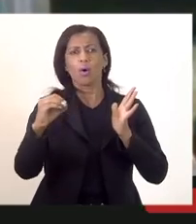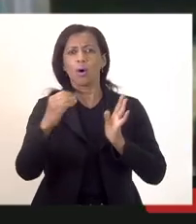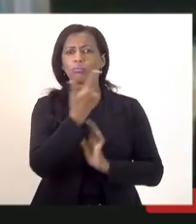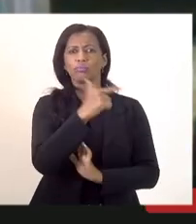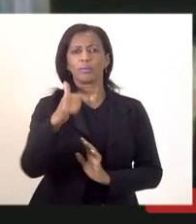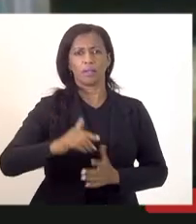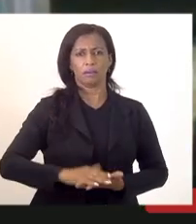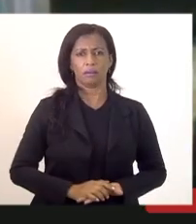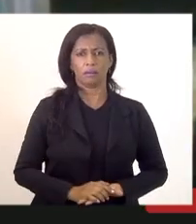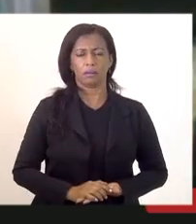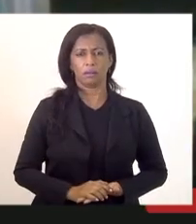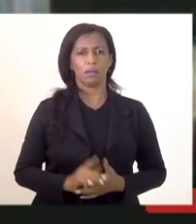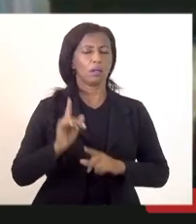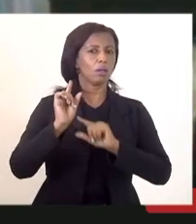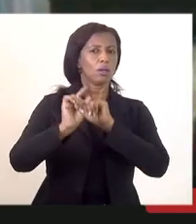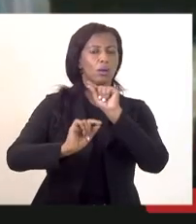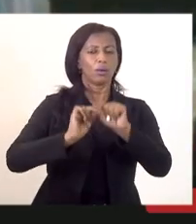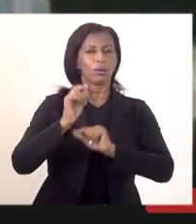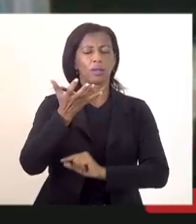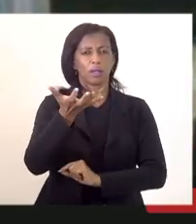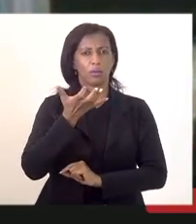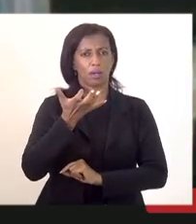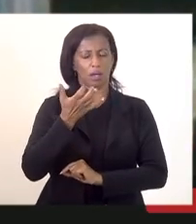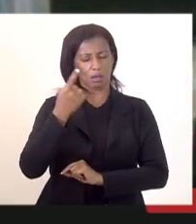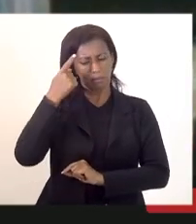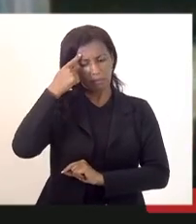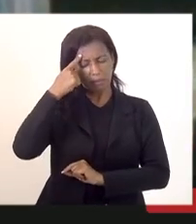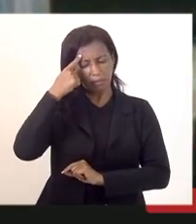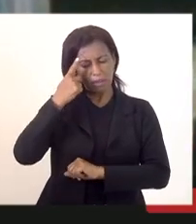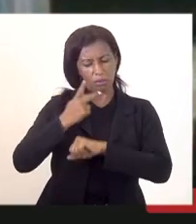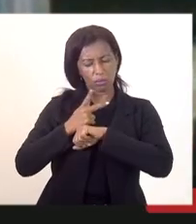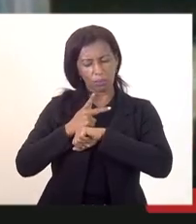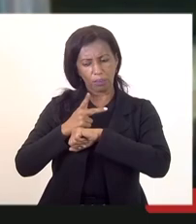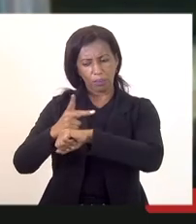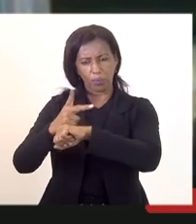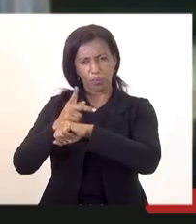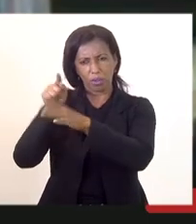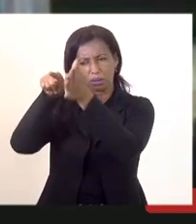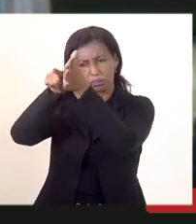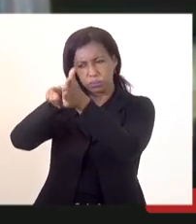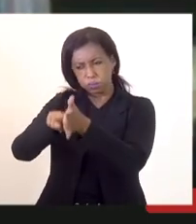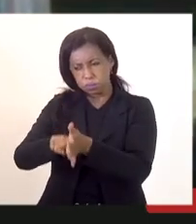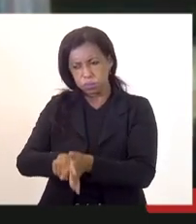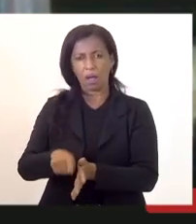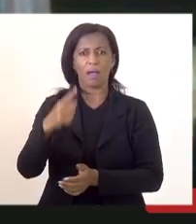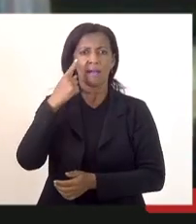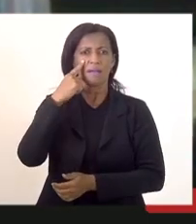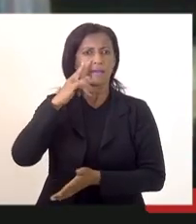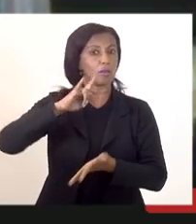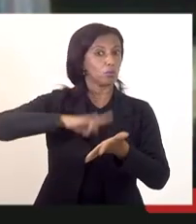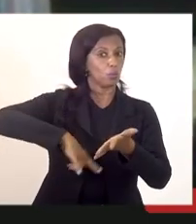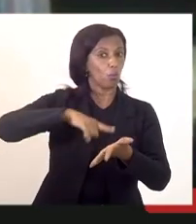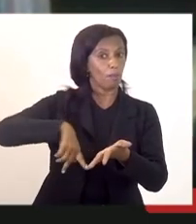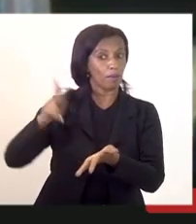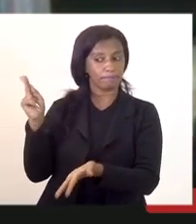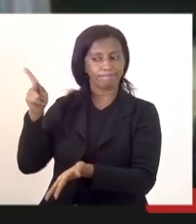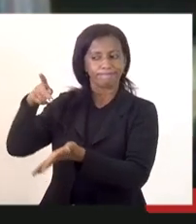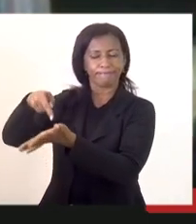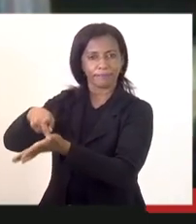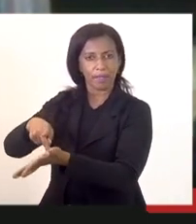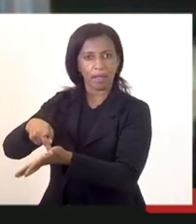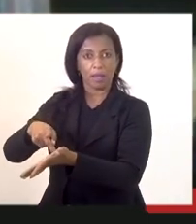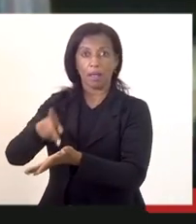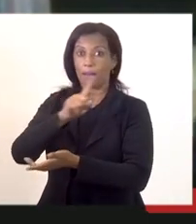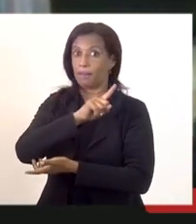então o que que eu quero primeiro eu estou buscando para saber se esse documento da FUNCEFET é oficial para não acontecer exatamente o que